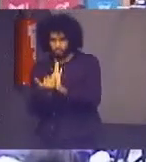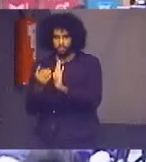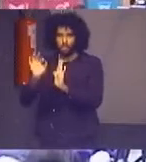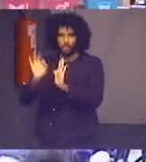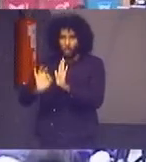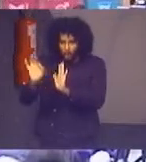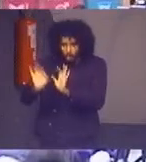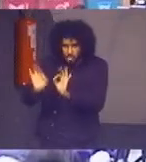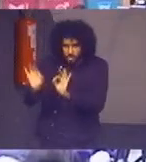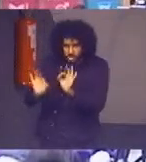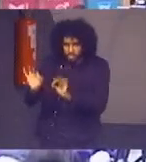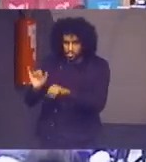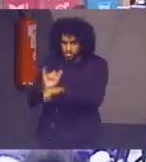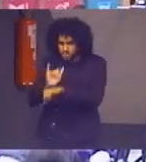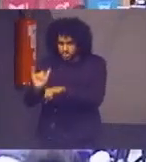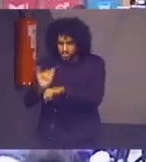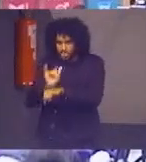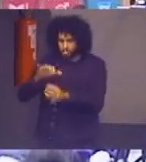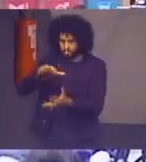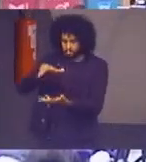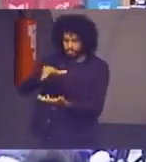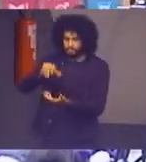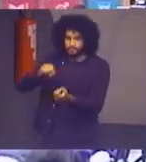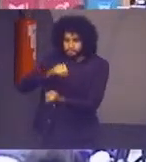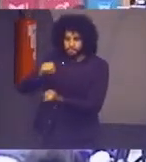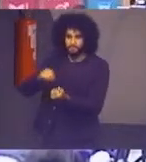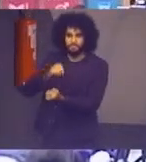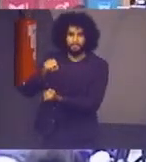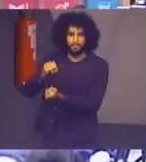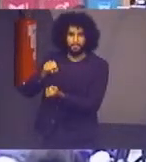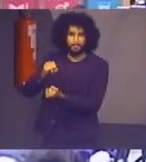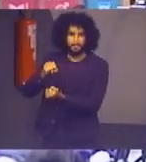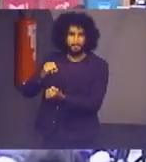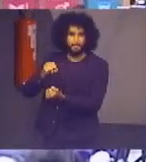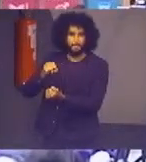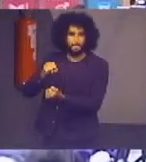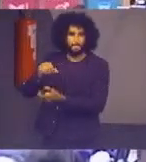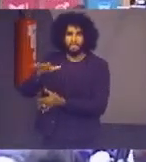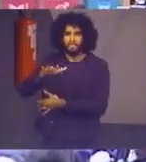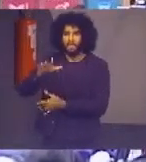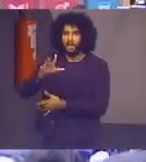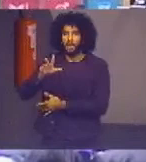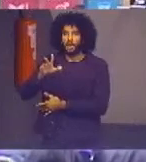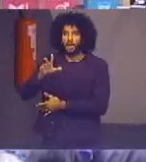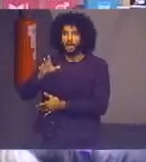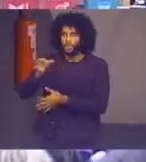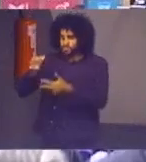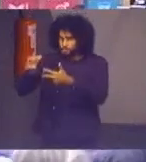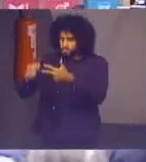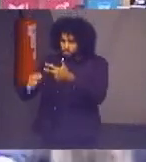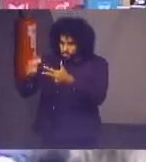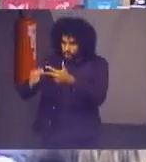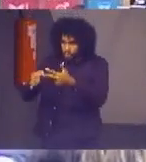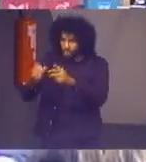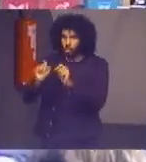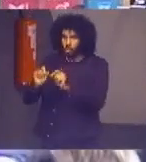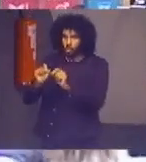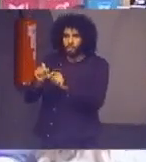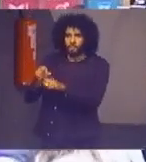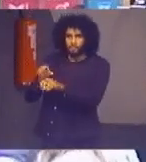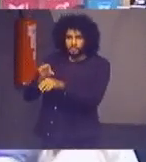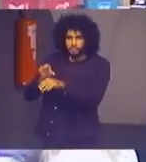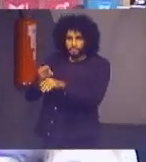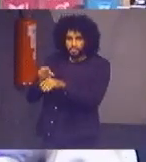estratégico sustentável na área do poder judiciário como orientação